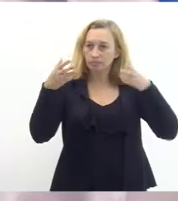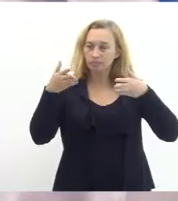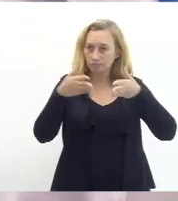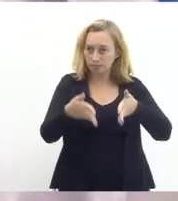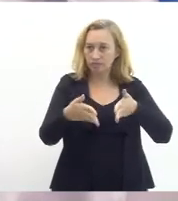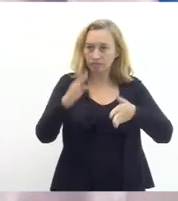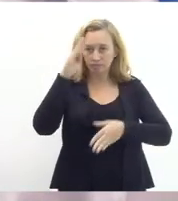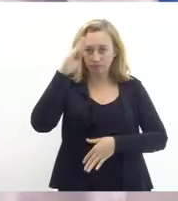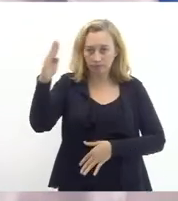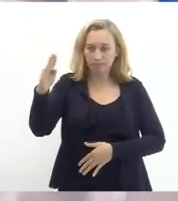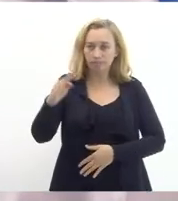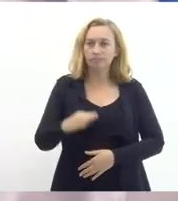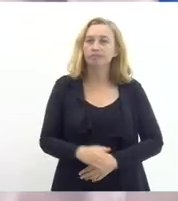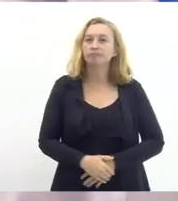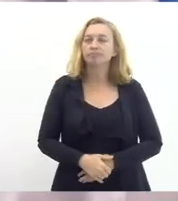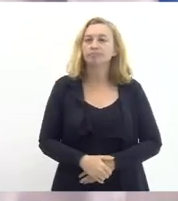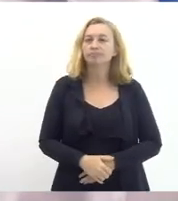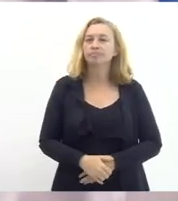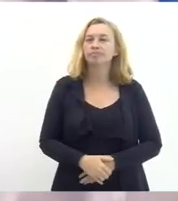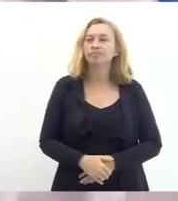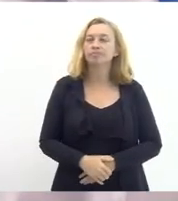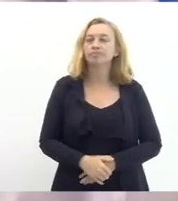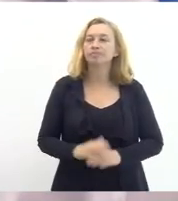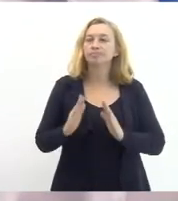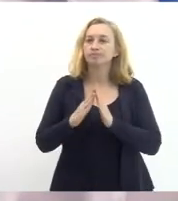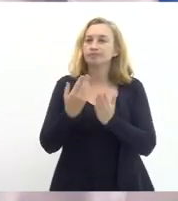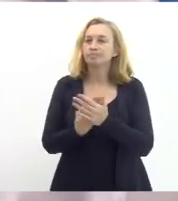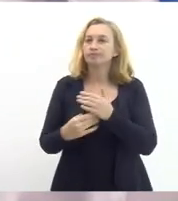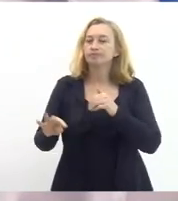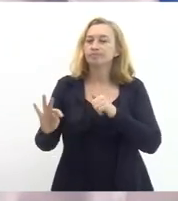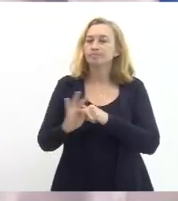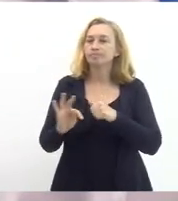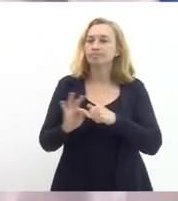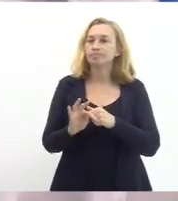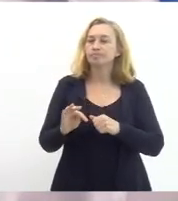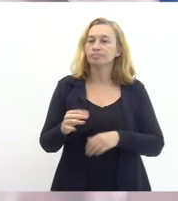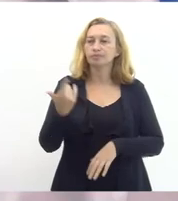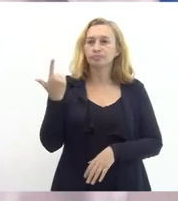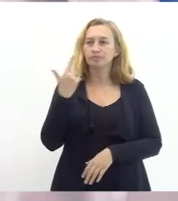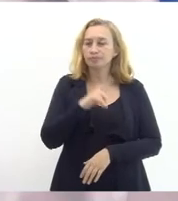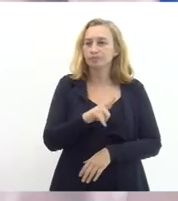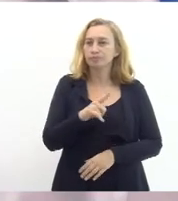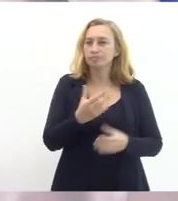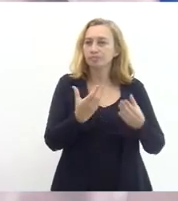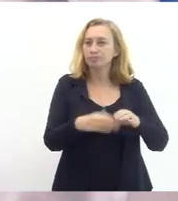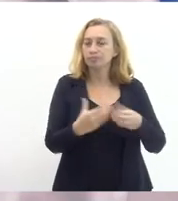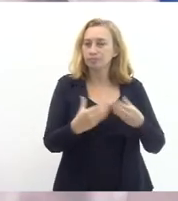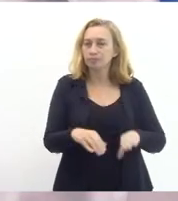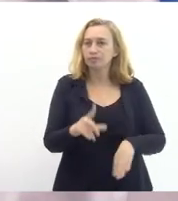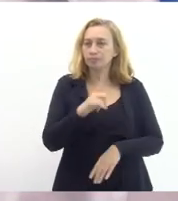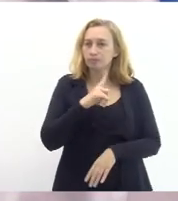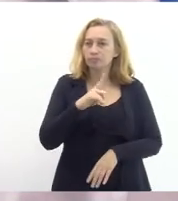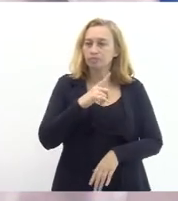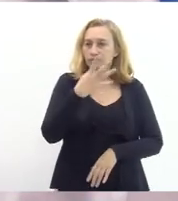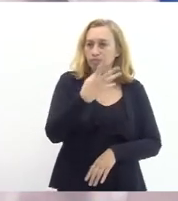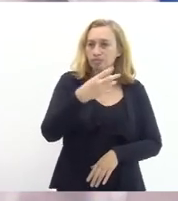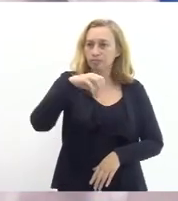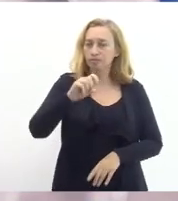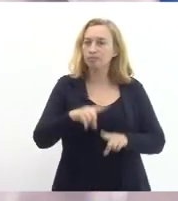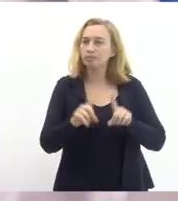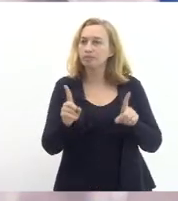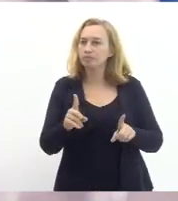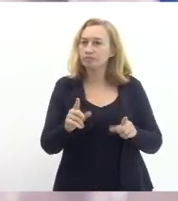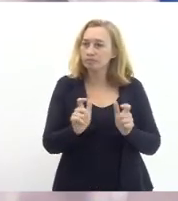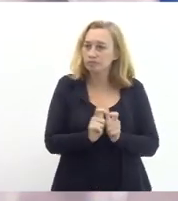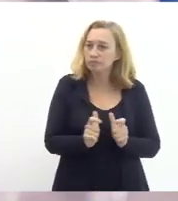da Faietec que é conseguir prover essas convocações não só essas 49 mas um